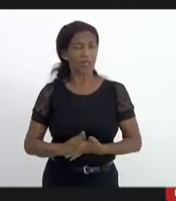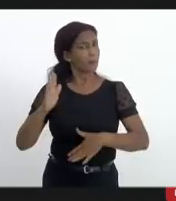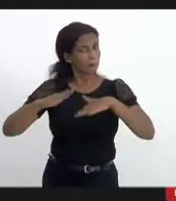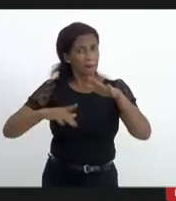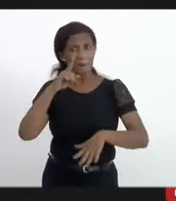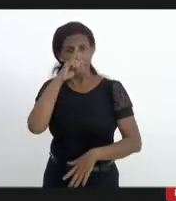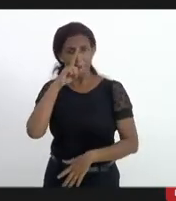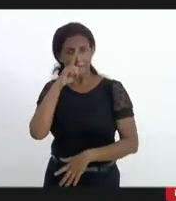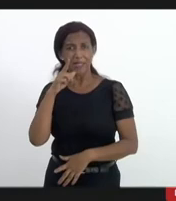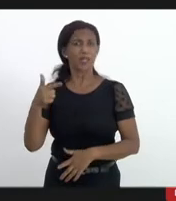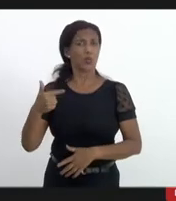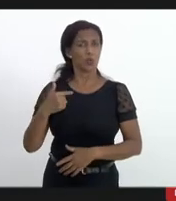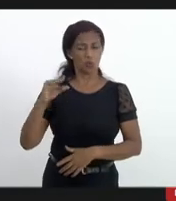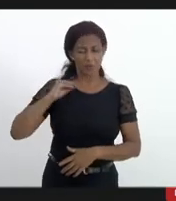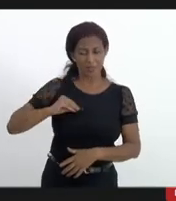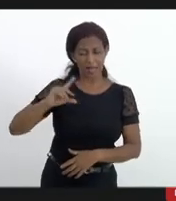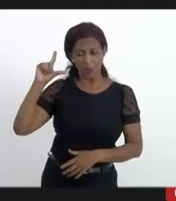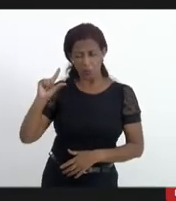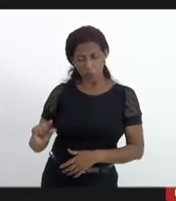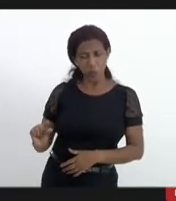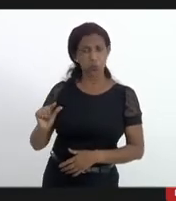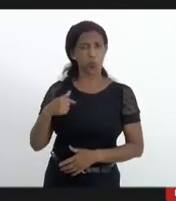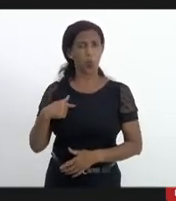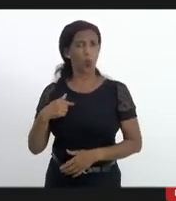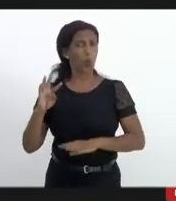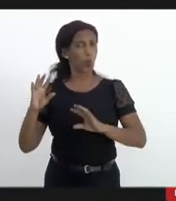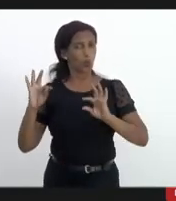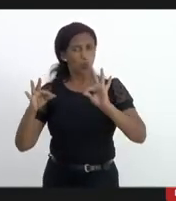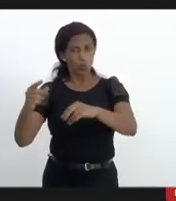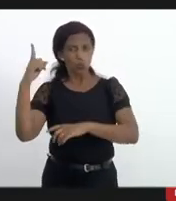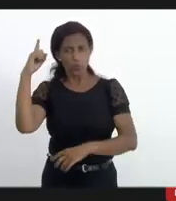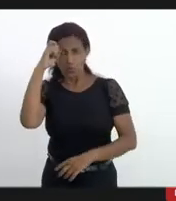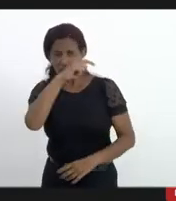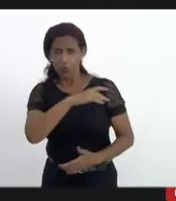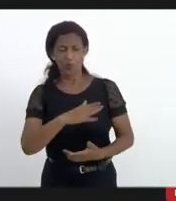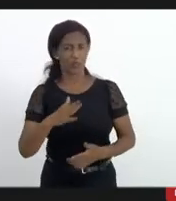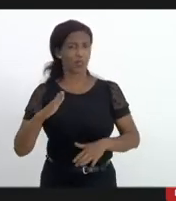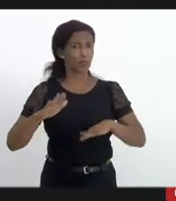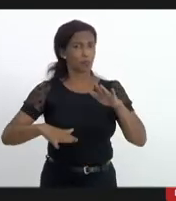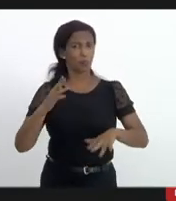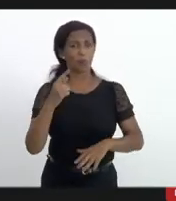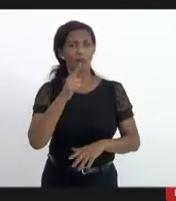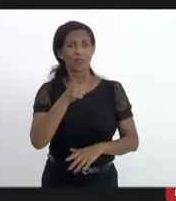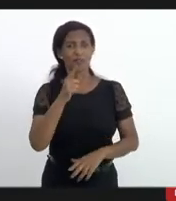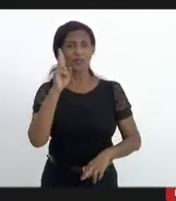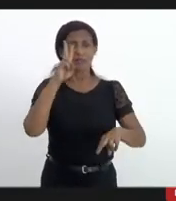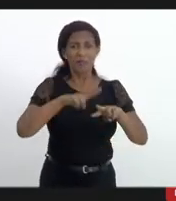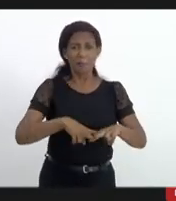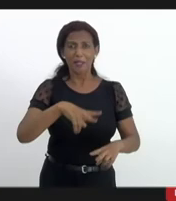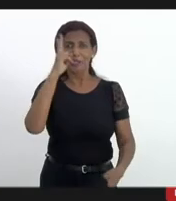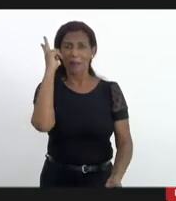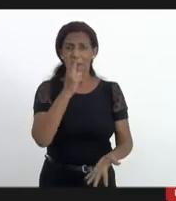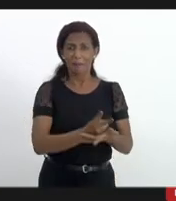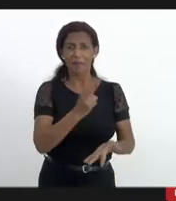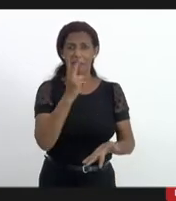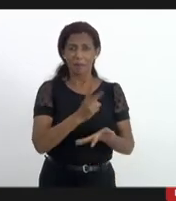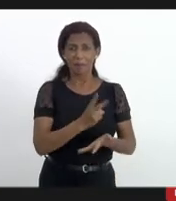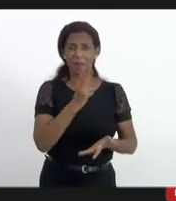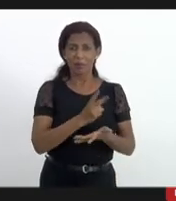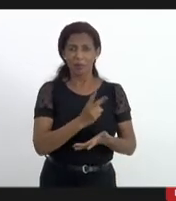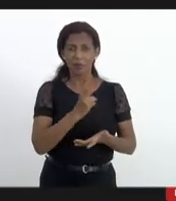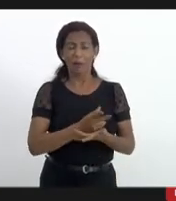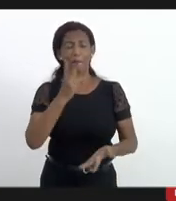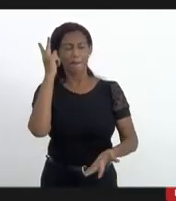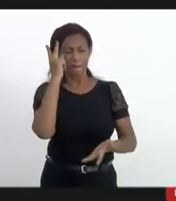ali com baixo salário com todas as dificuldades a gente às vezes prende o mesmo sujeito eu vejo guarnições nossas que